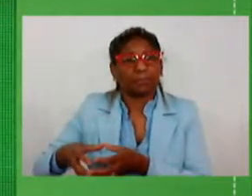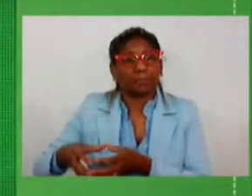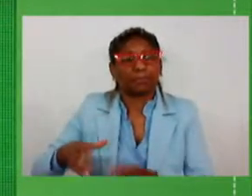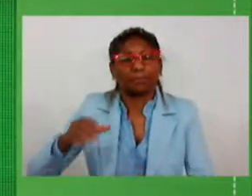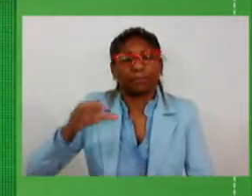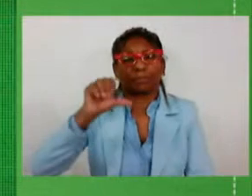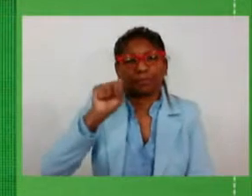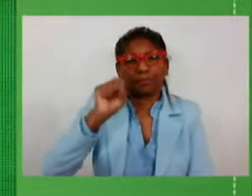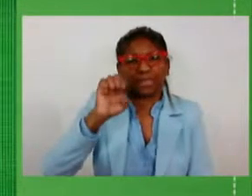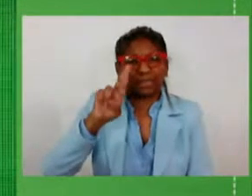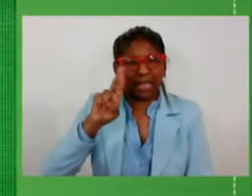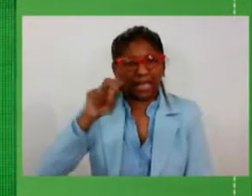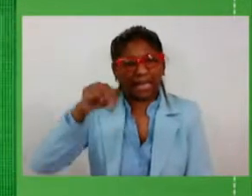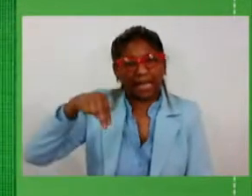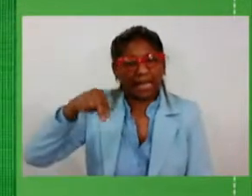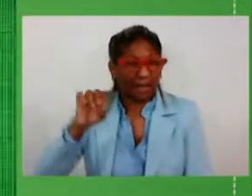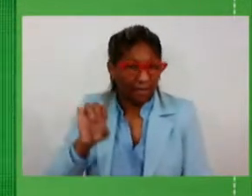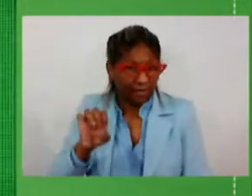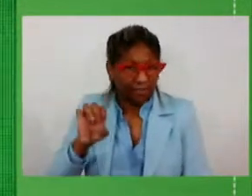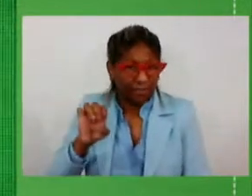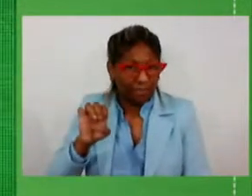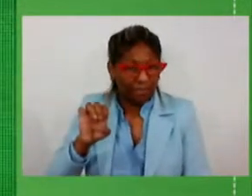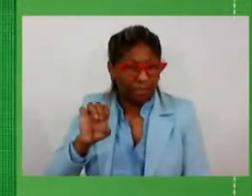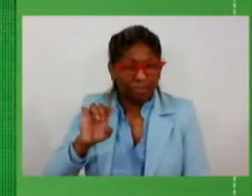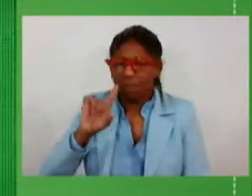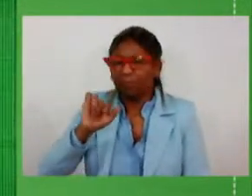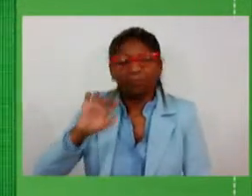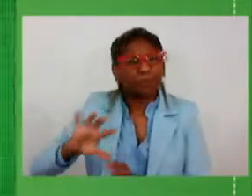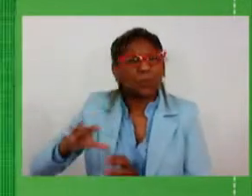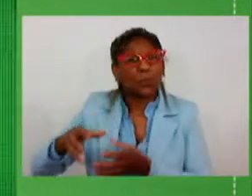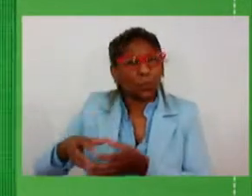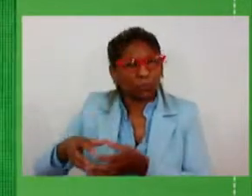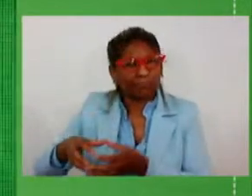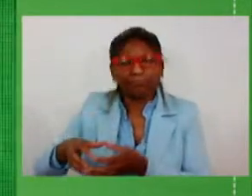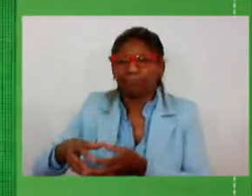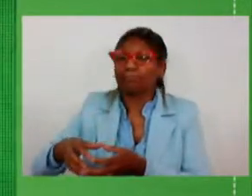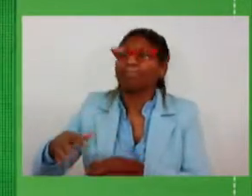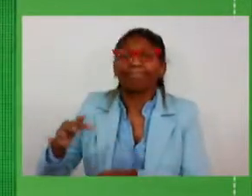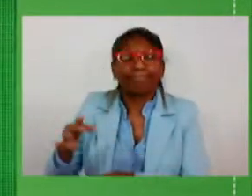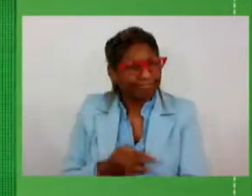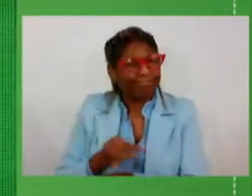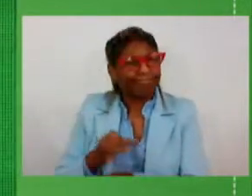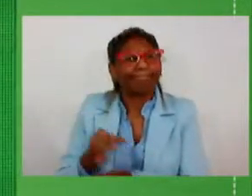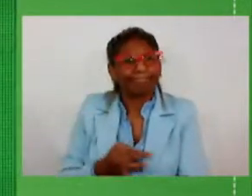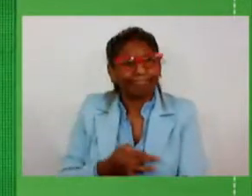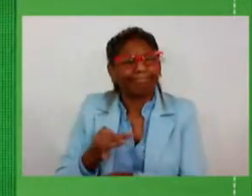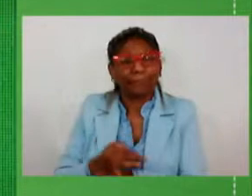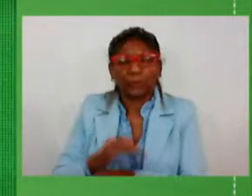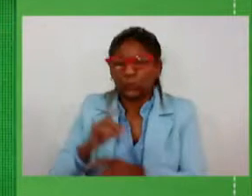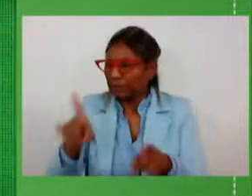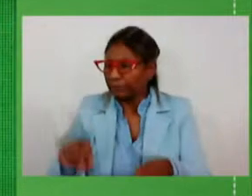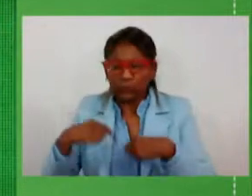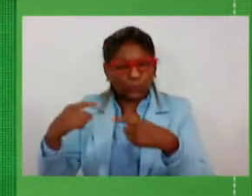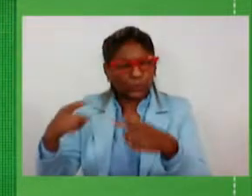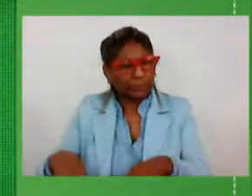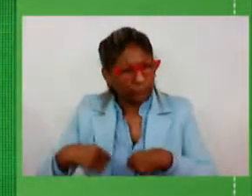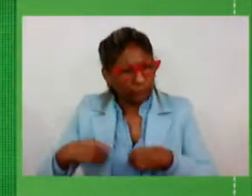que enfrentou a maior parte dos desafios que nos foram